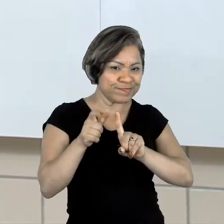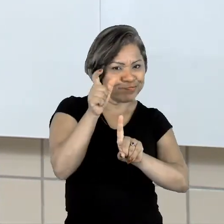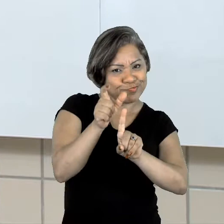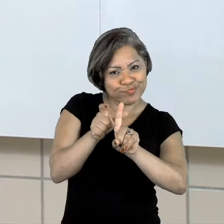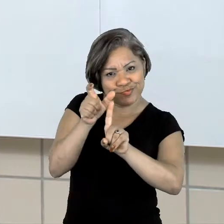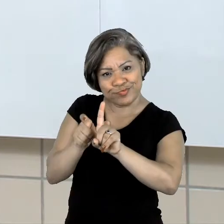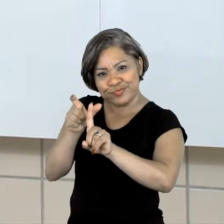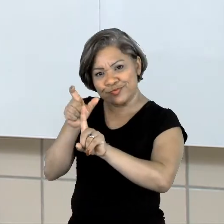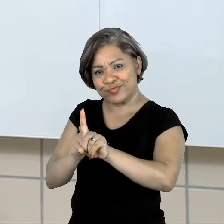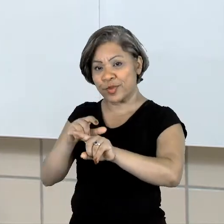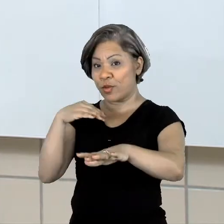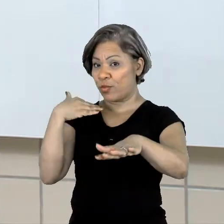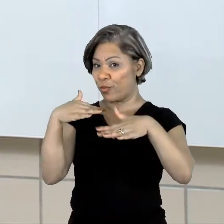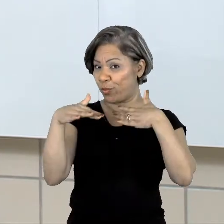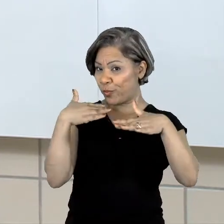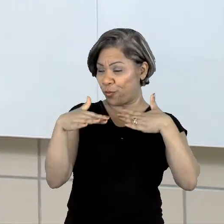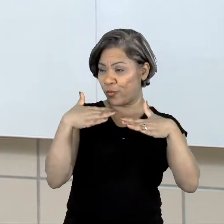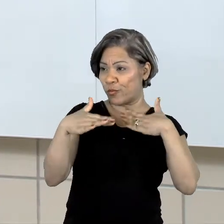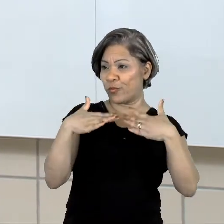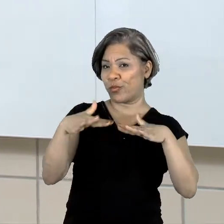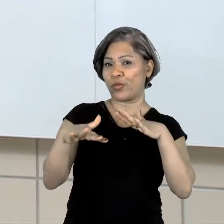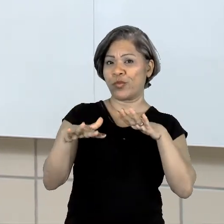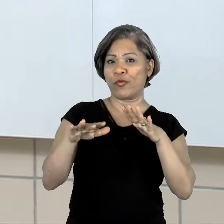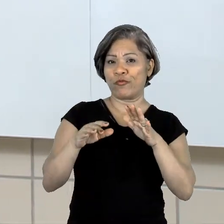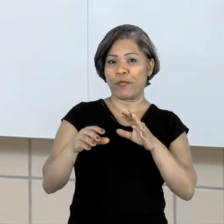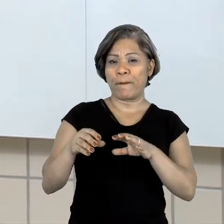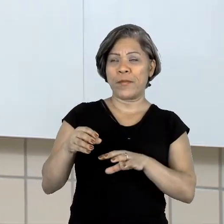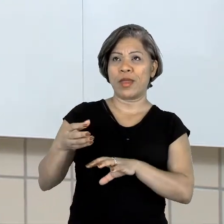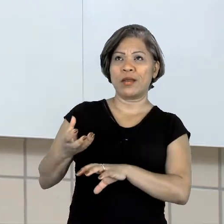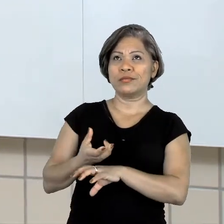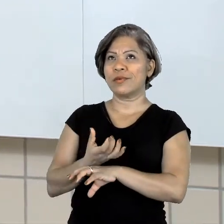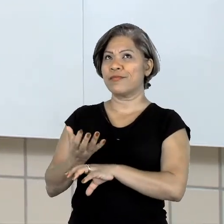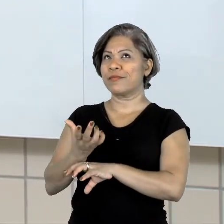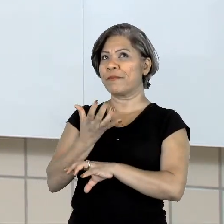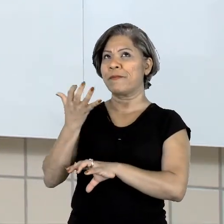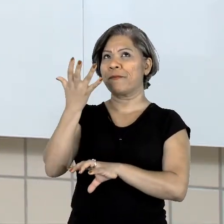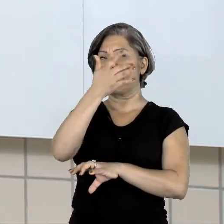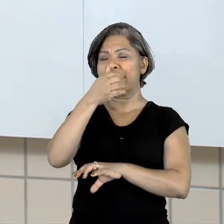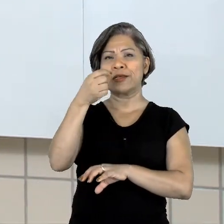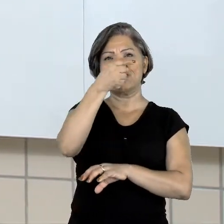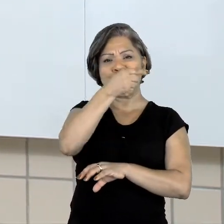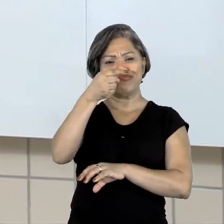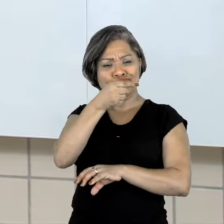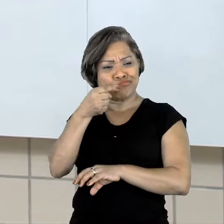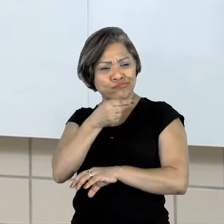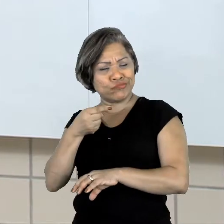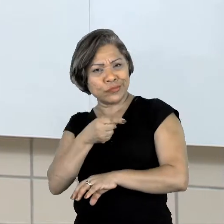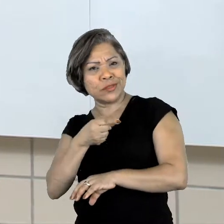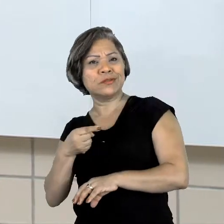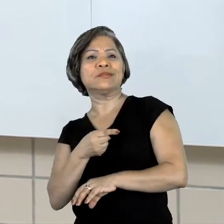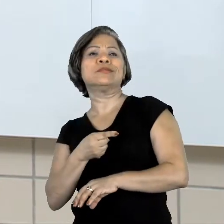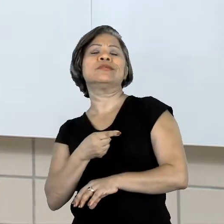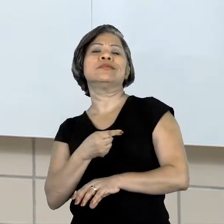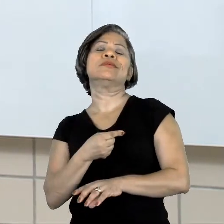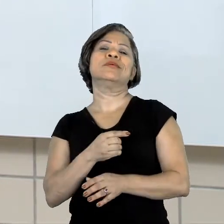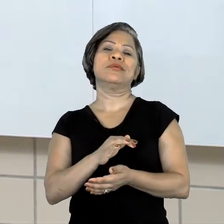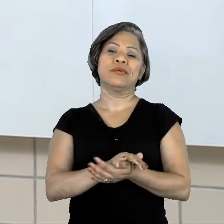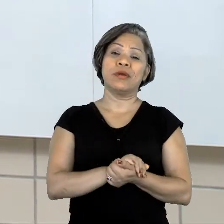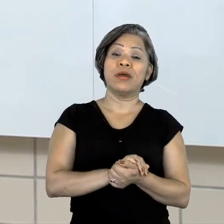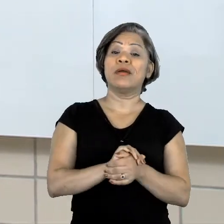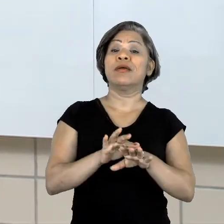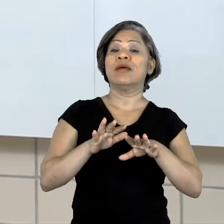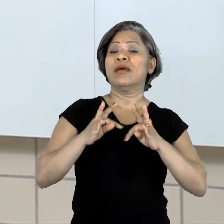os movimentos, as fumacinhas, os tracinhos que vêm juntinhos, um paralelo ao outro. Então,